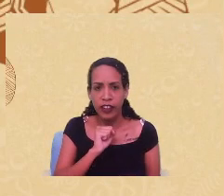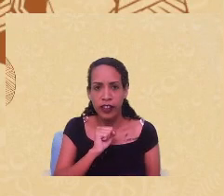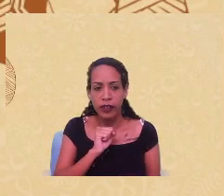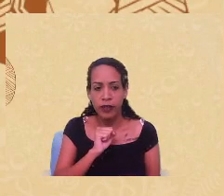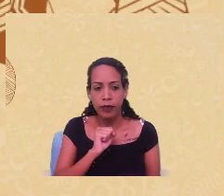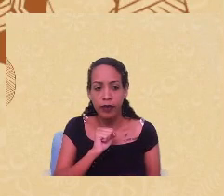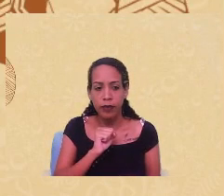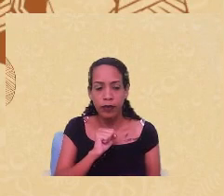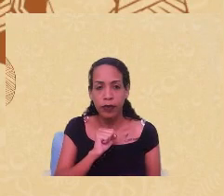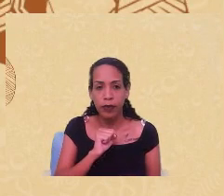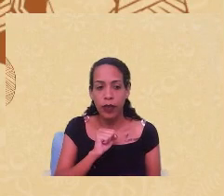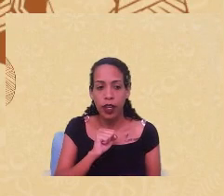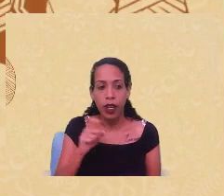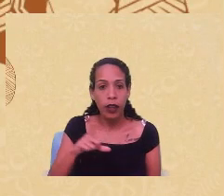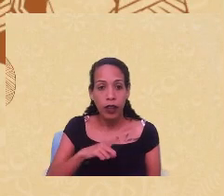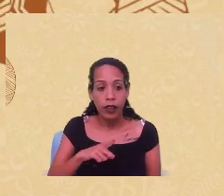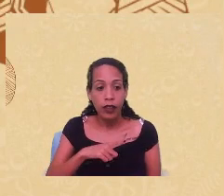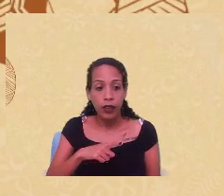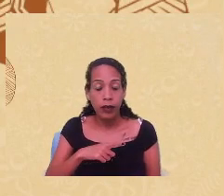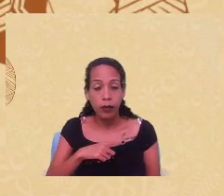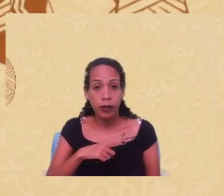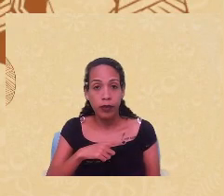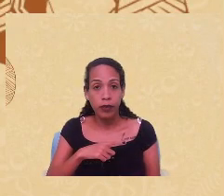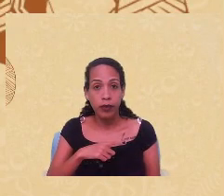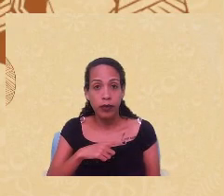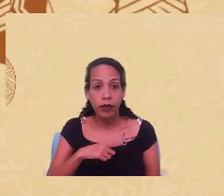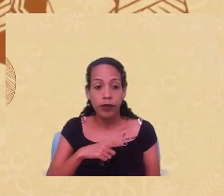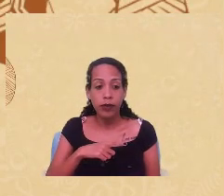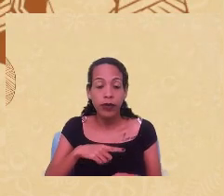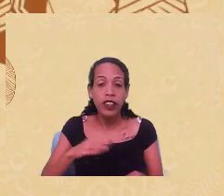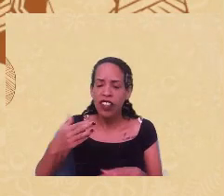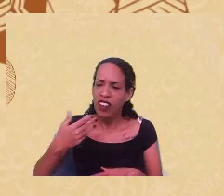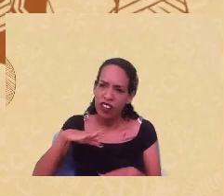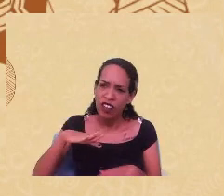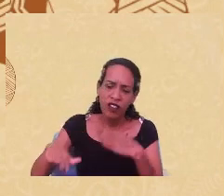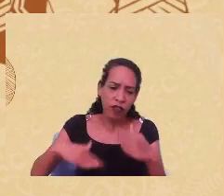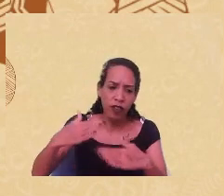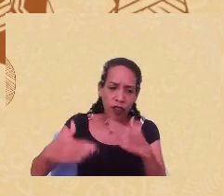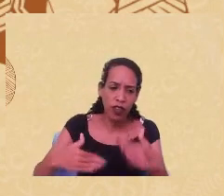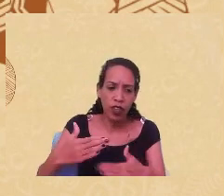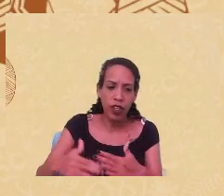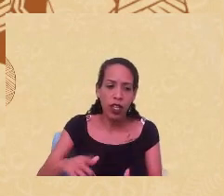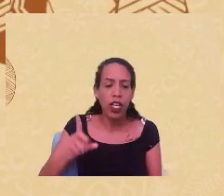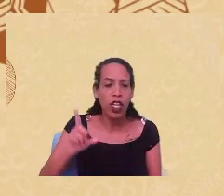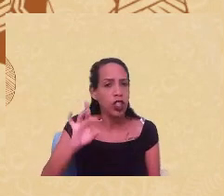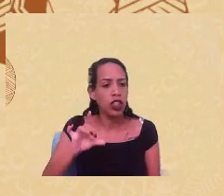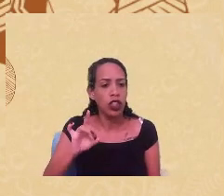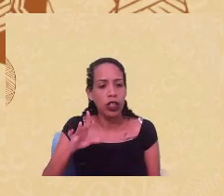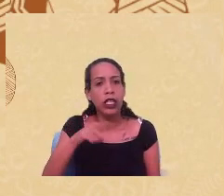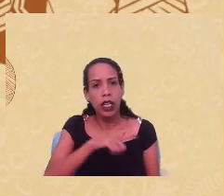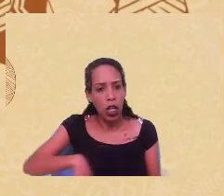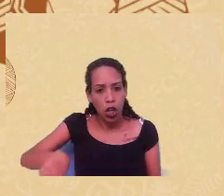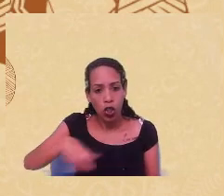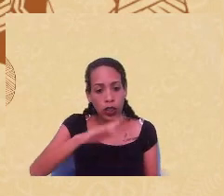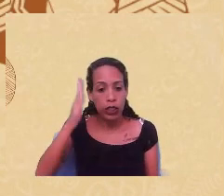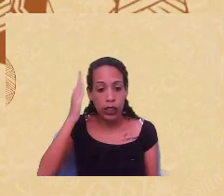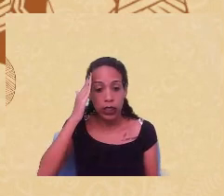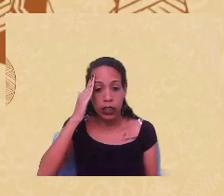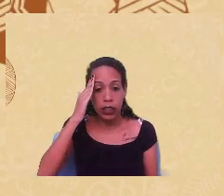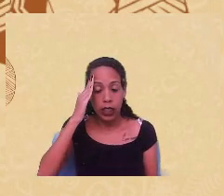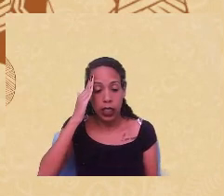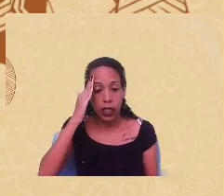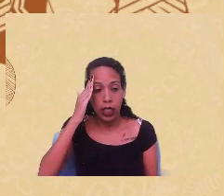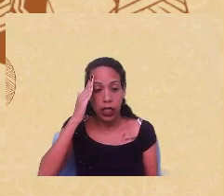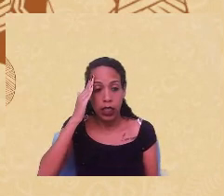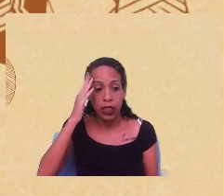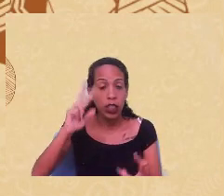para indígenas e assim vai. Isso, então, ele sabe que as distintas singularidades,